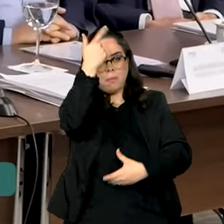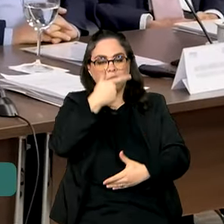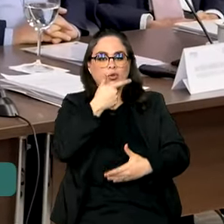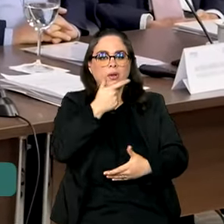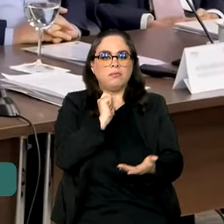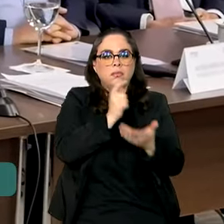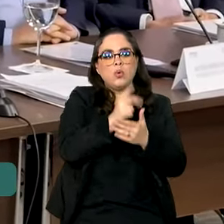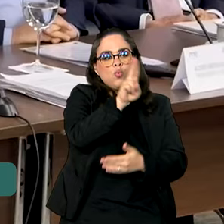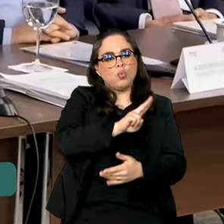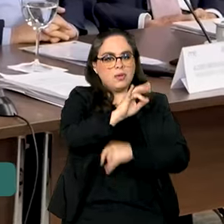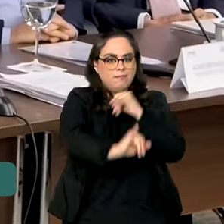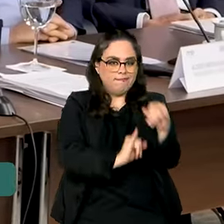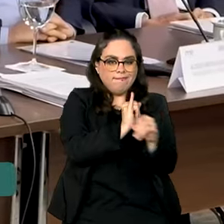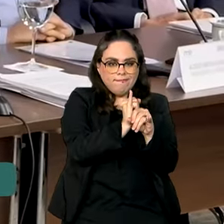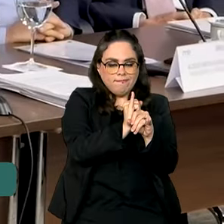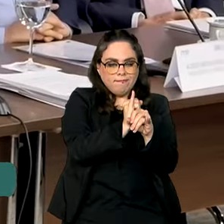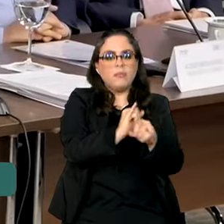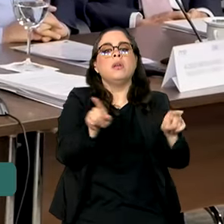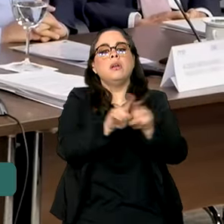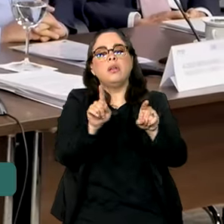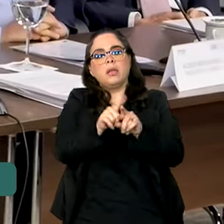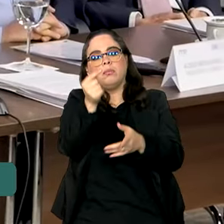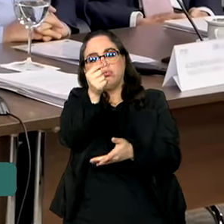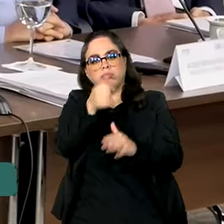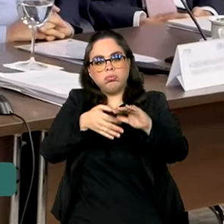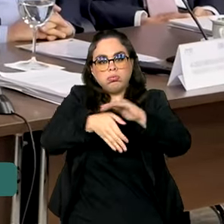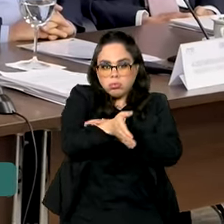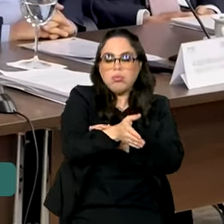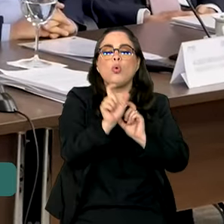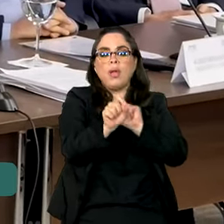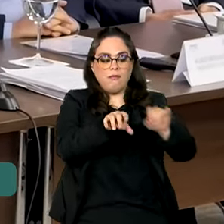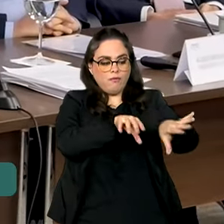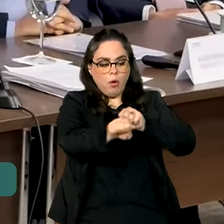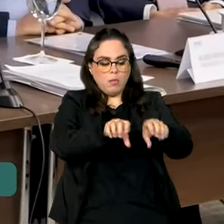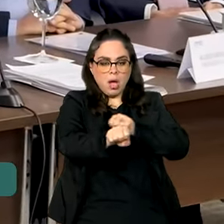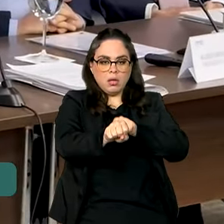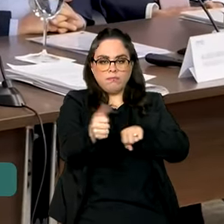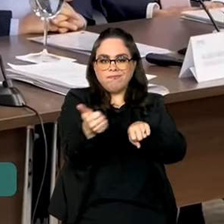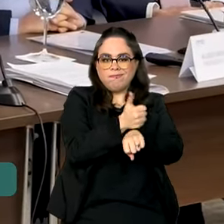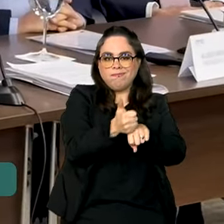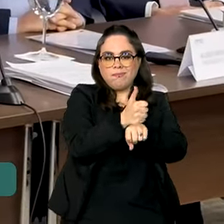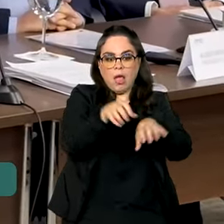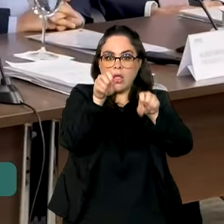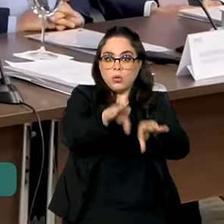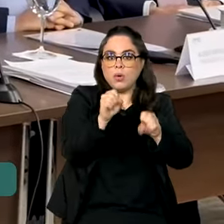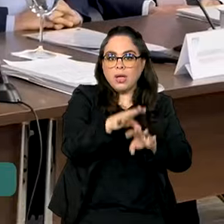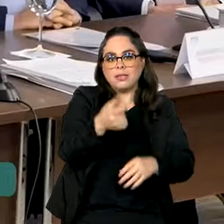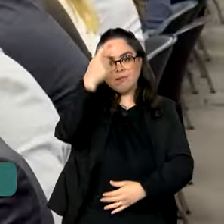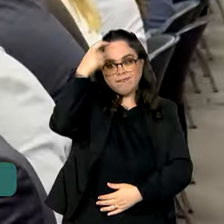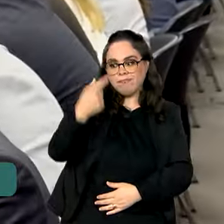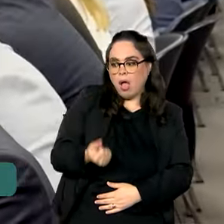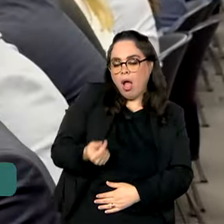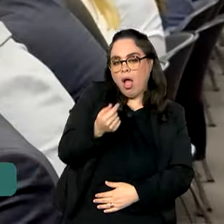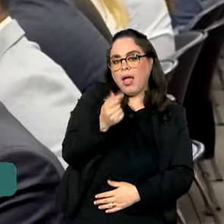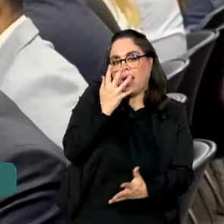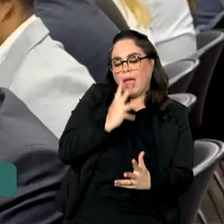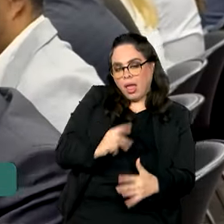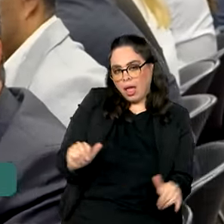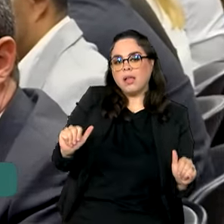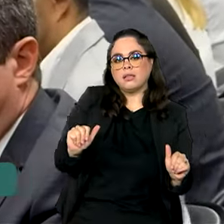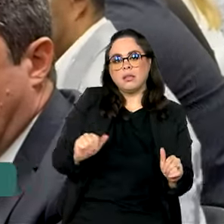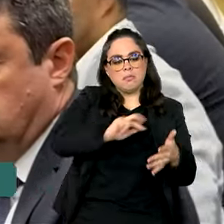através do mundo digital. Investimento na formação profissional, na formação da educação financeira das nossas crianças.